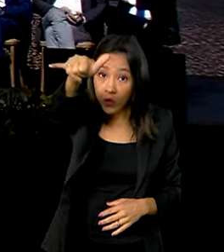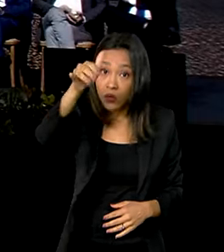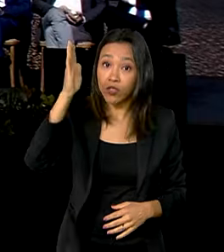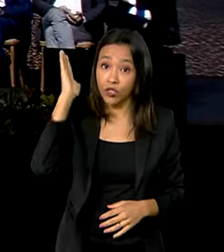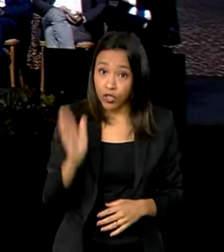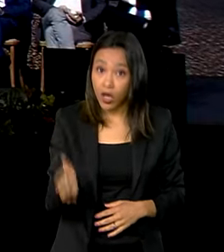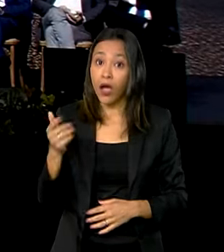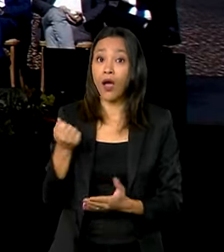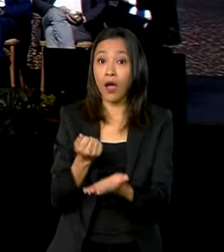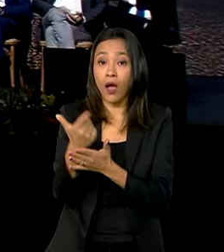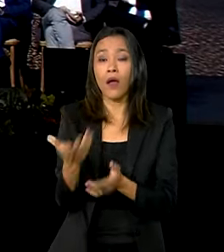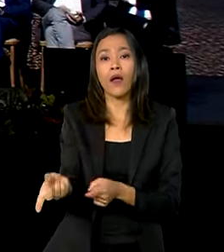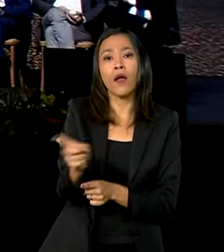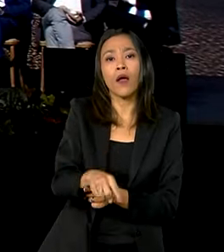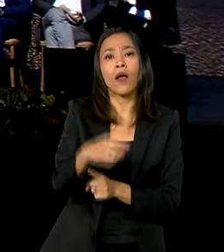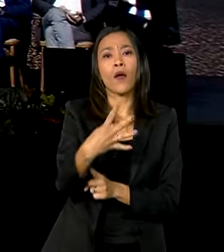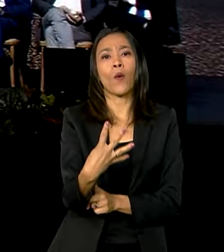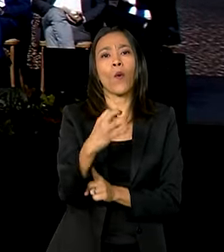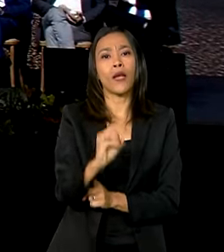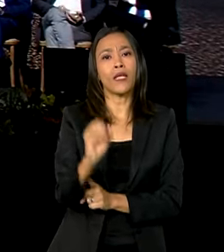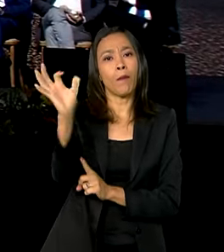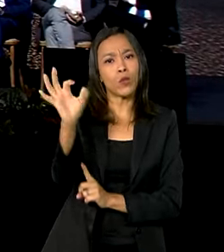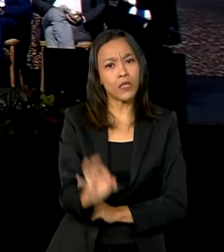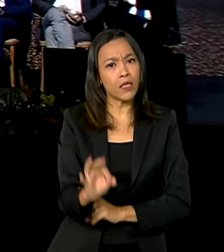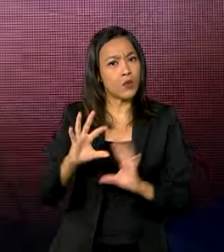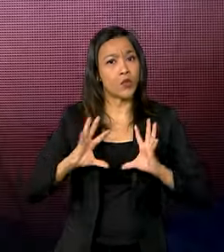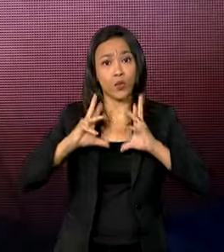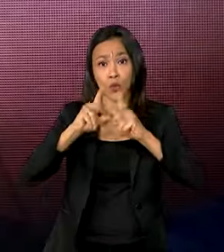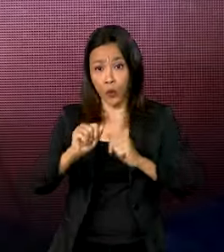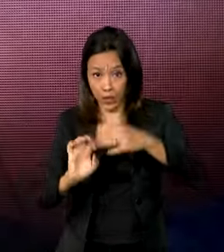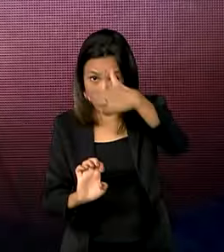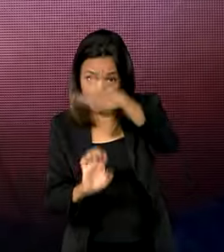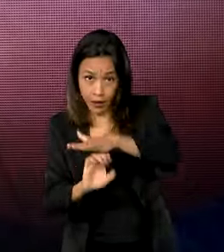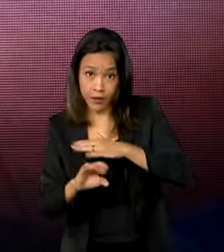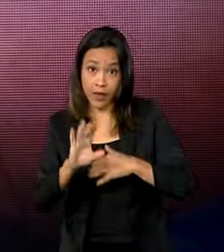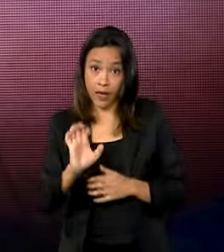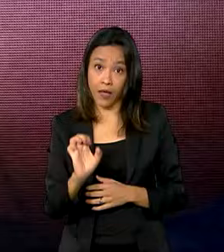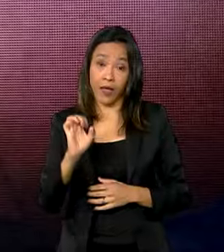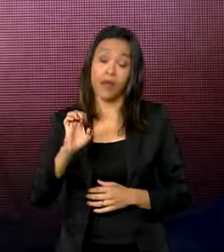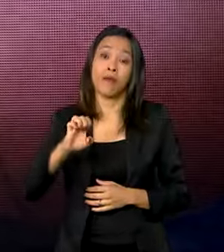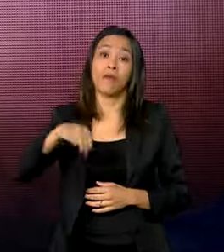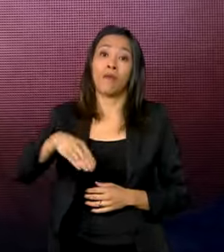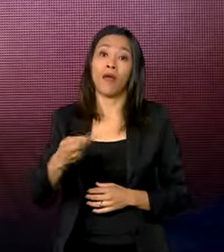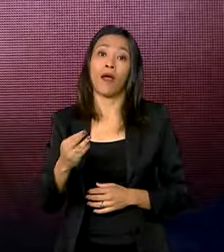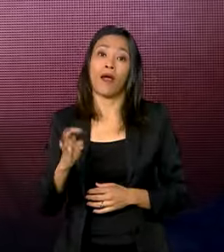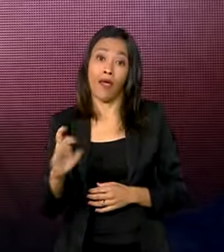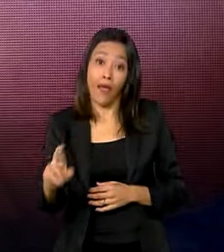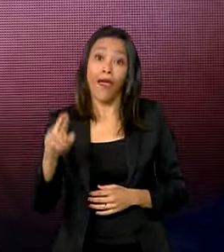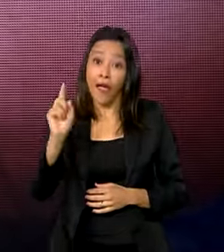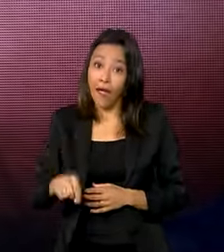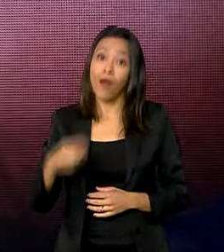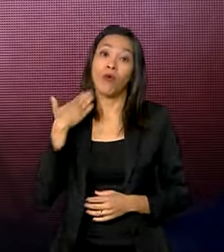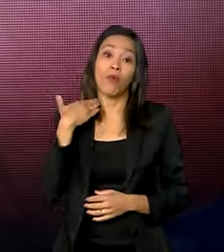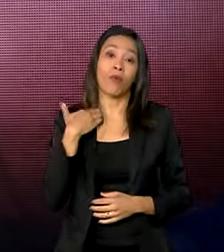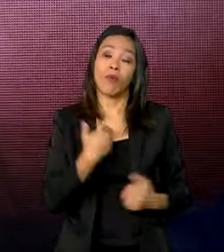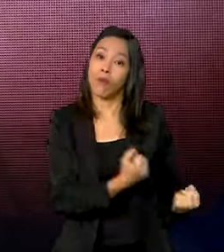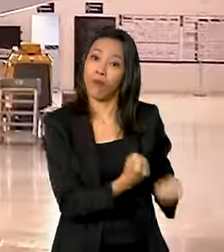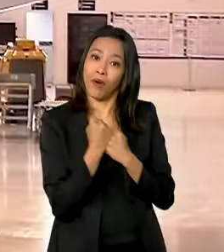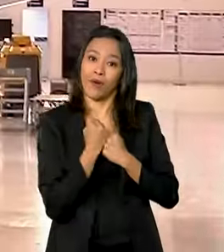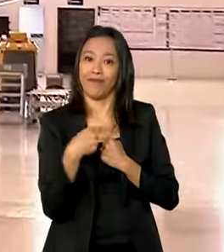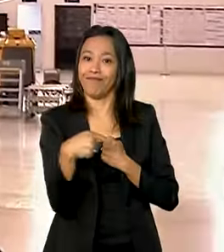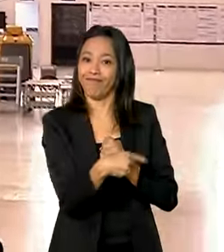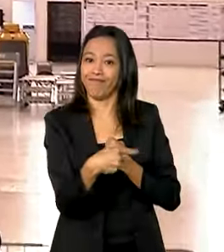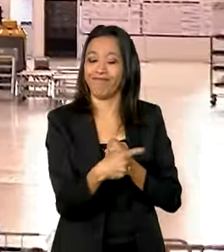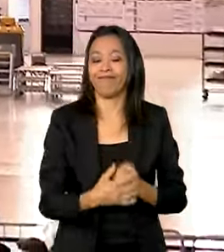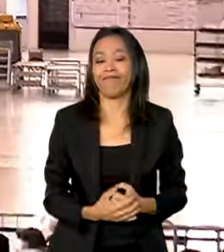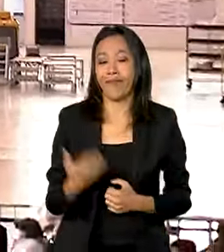40% de todas as exportações da Embraer foram financiadas pelo BNDES. Não é qualquer coisa ter um banco público.